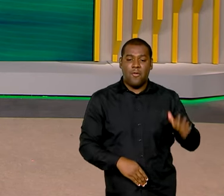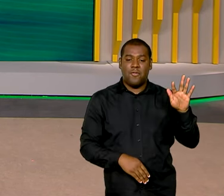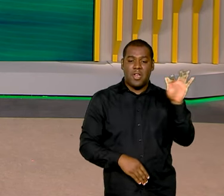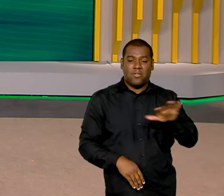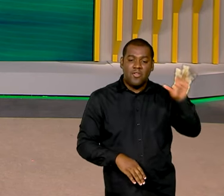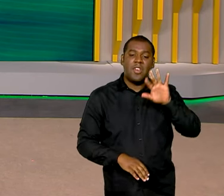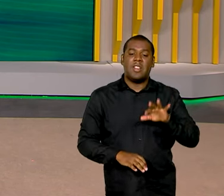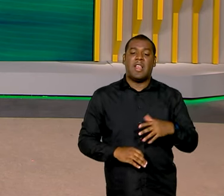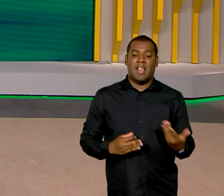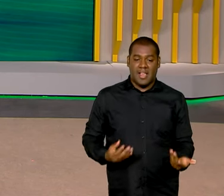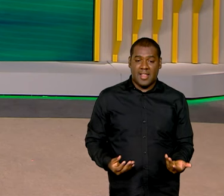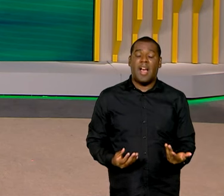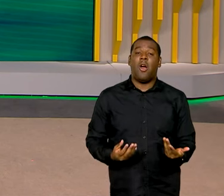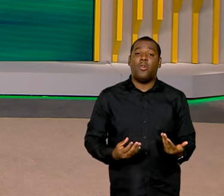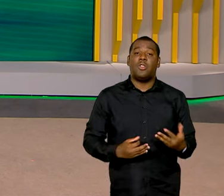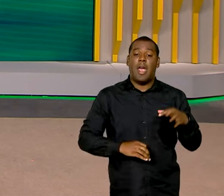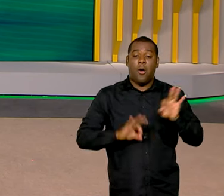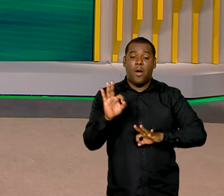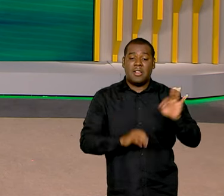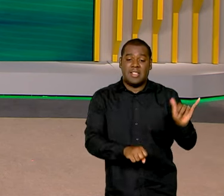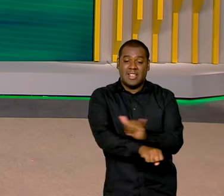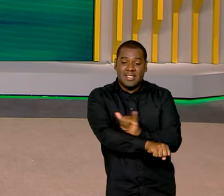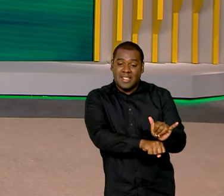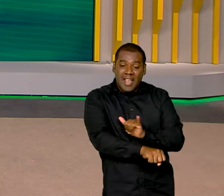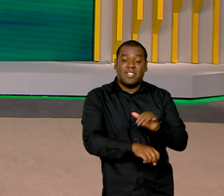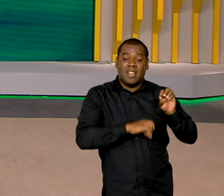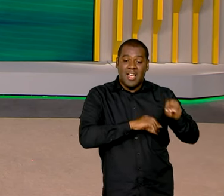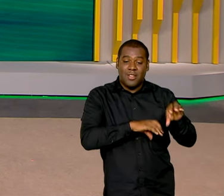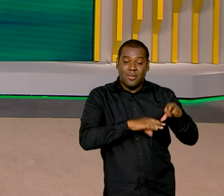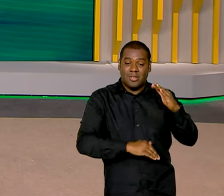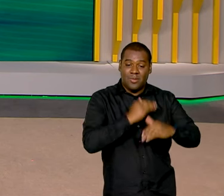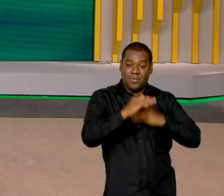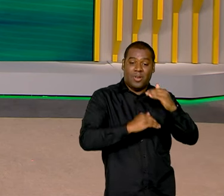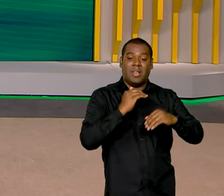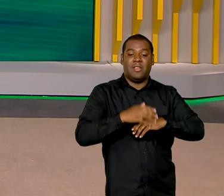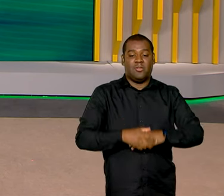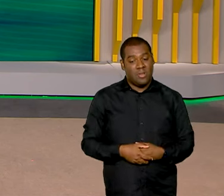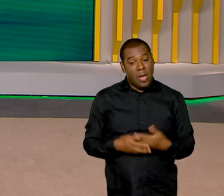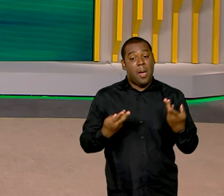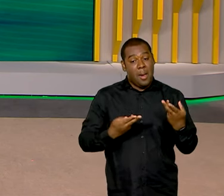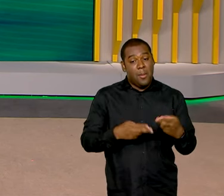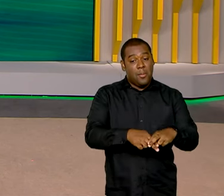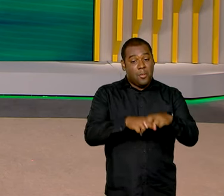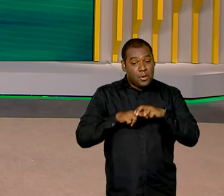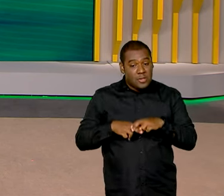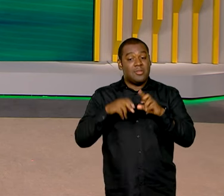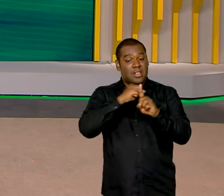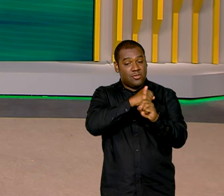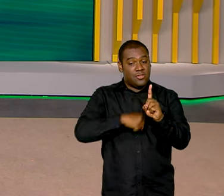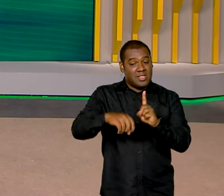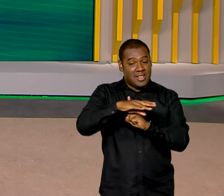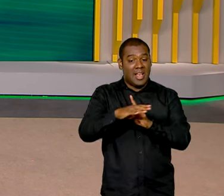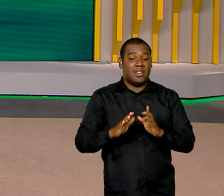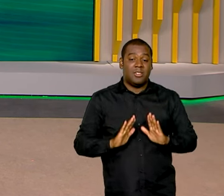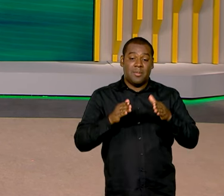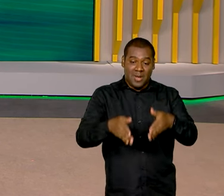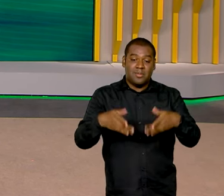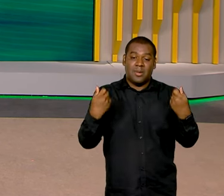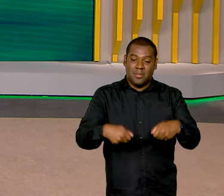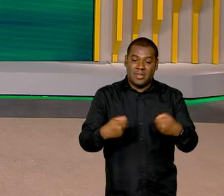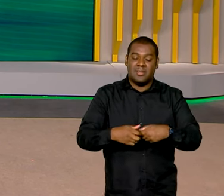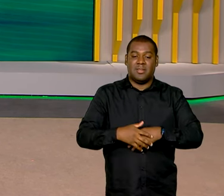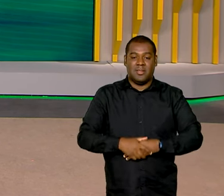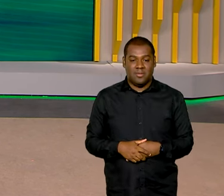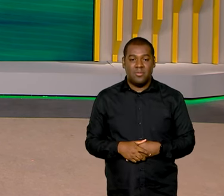planejar o futuro da educação no país, é fundamental a participação de toda a sociedade. No segundo episódio da série